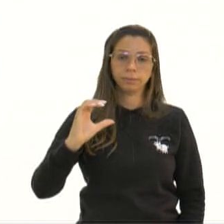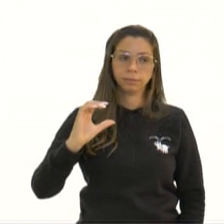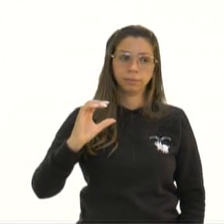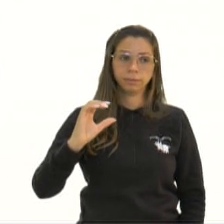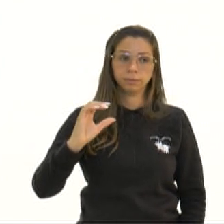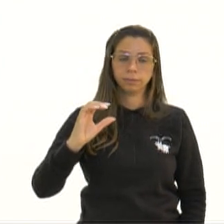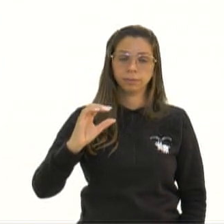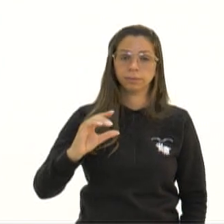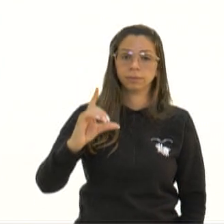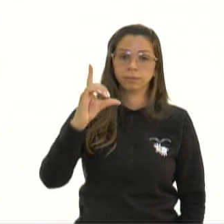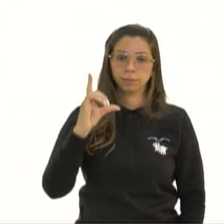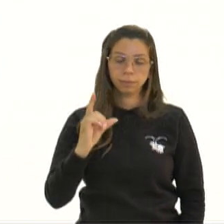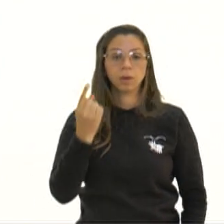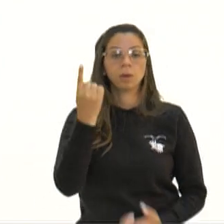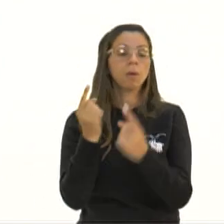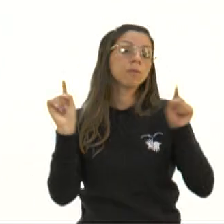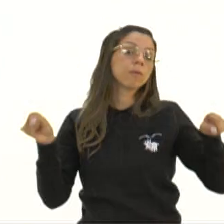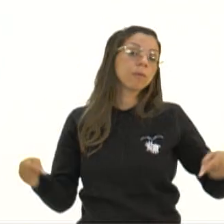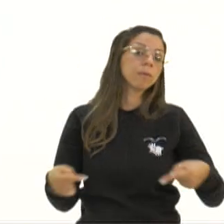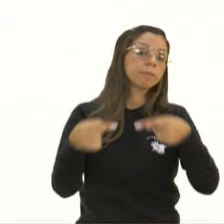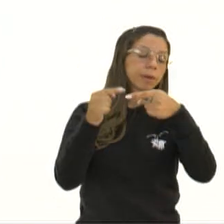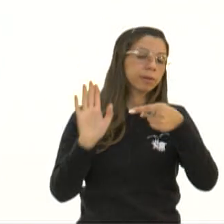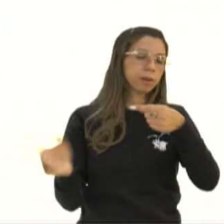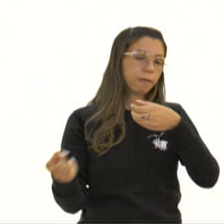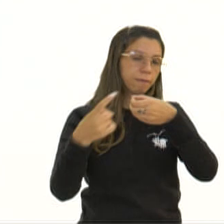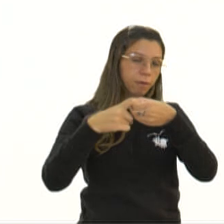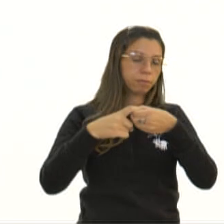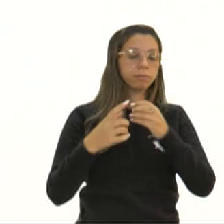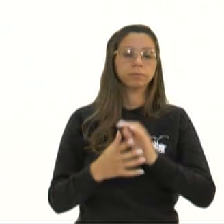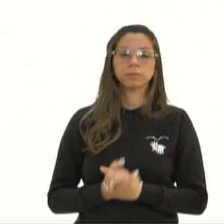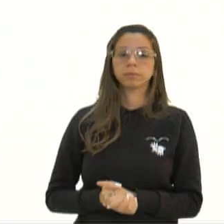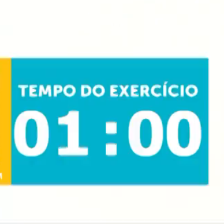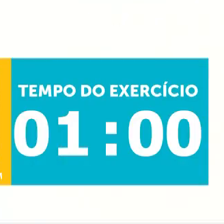China? Ou letra D, Índia e Indonésia? A gente volta em um minutinho.